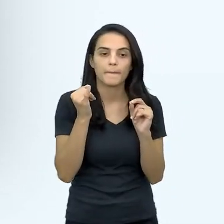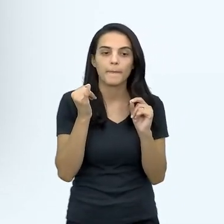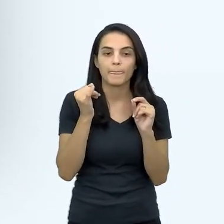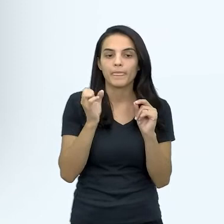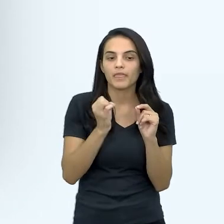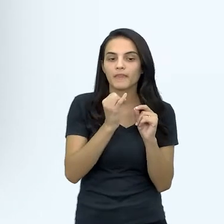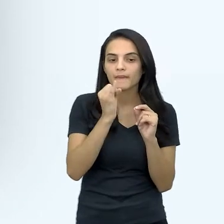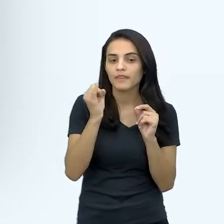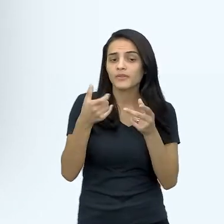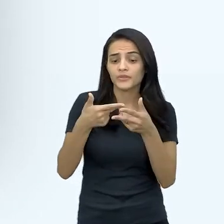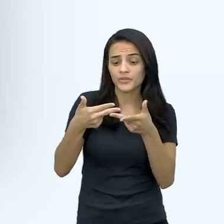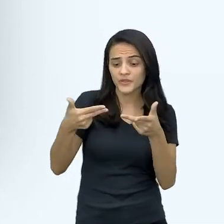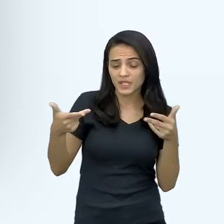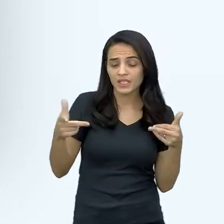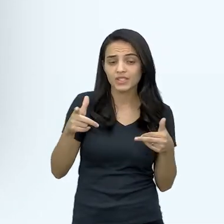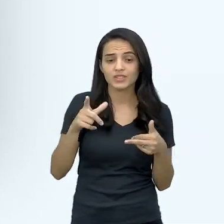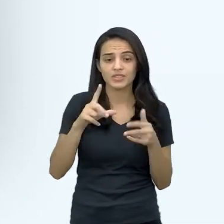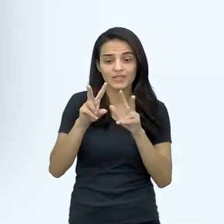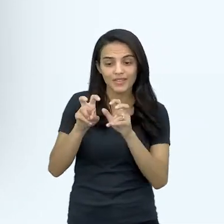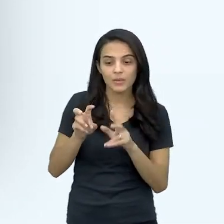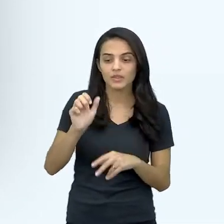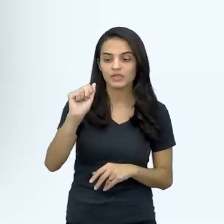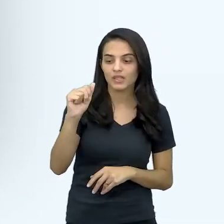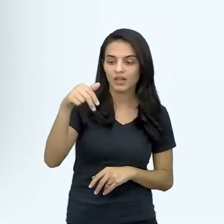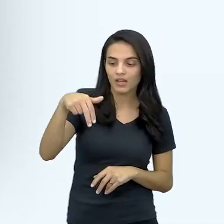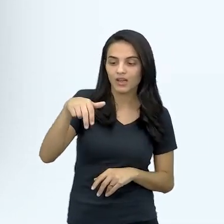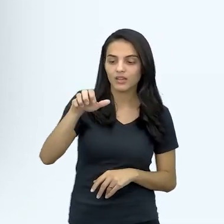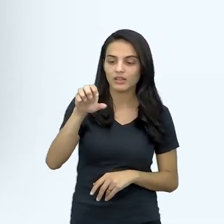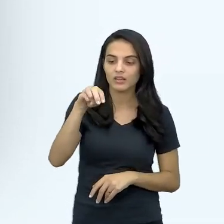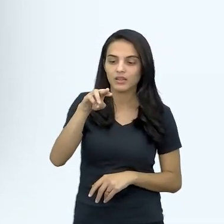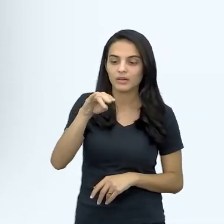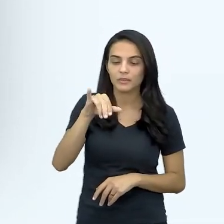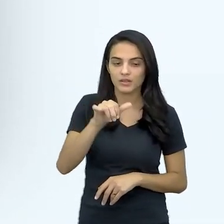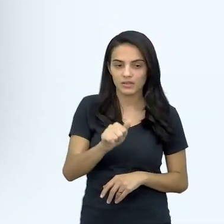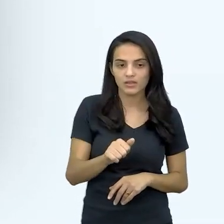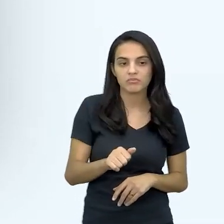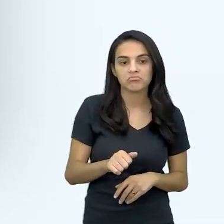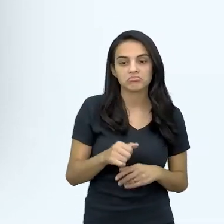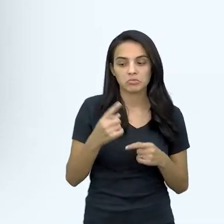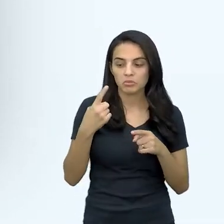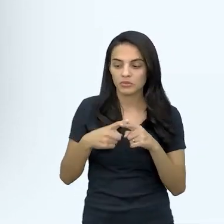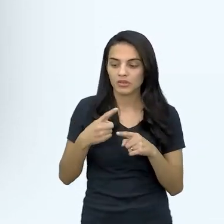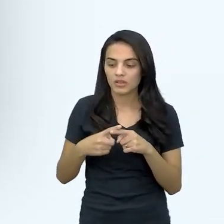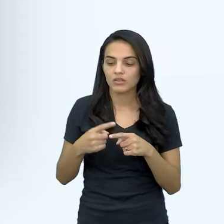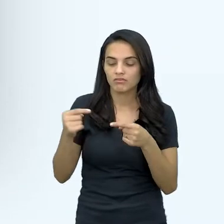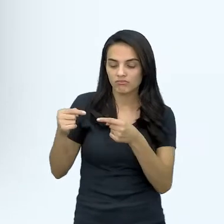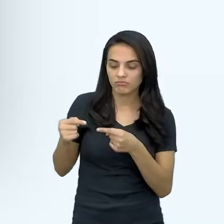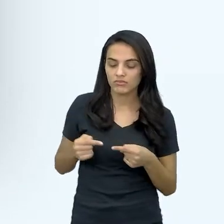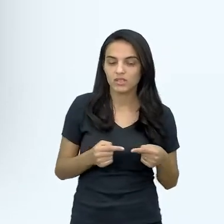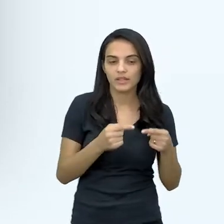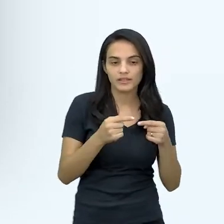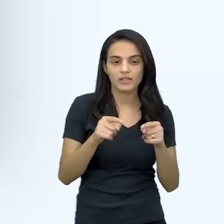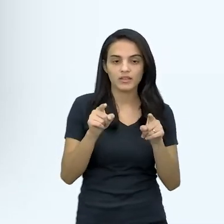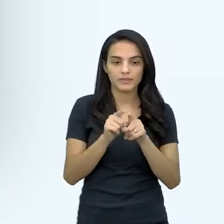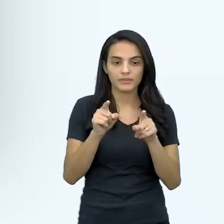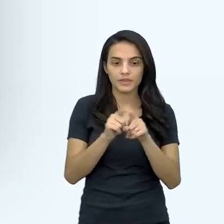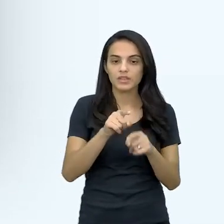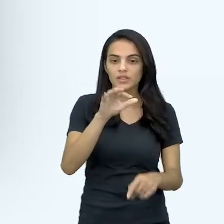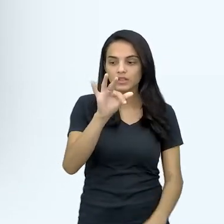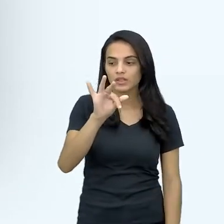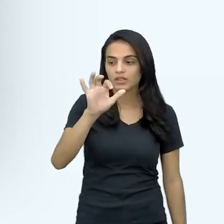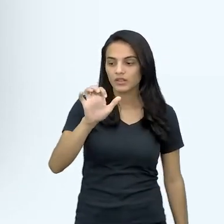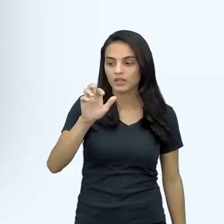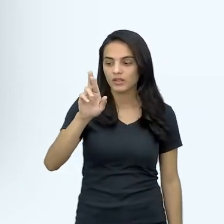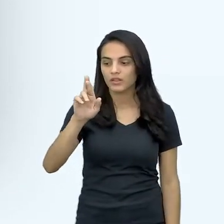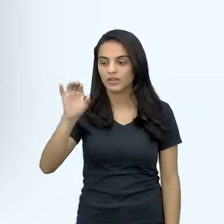Existem vários tipos de anemia, né, cada uma com a sua própria causa, né, pode ser deficiente de ferro ou de certas